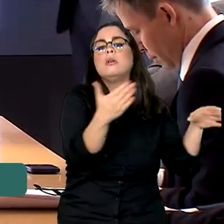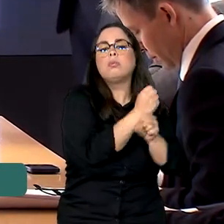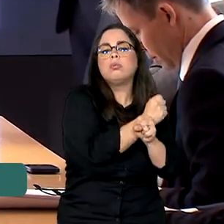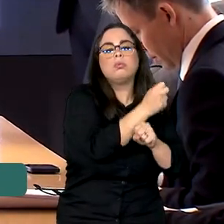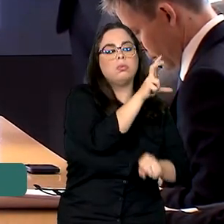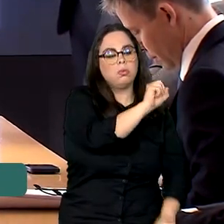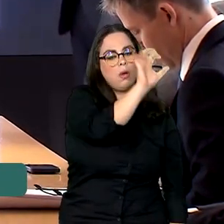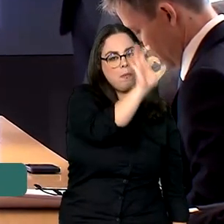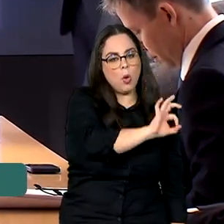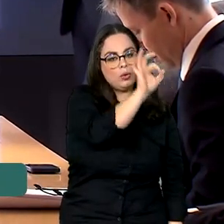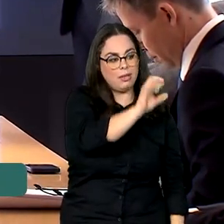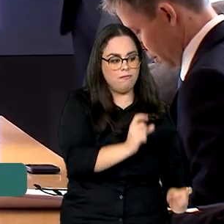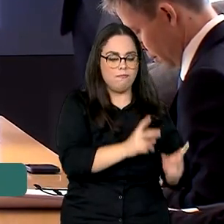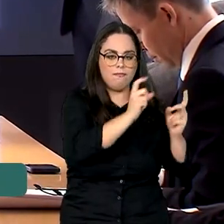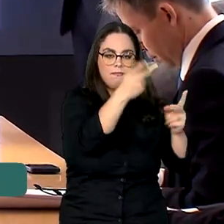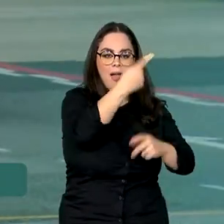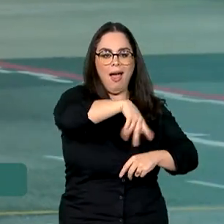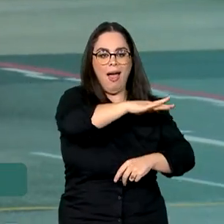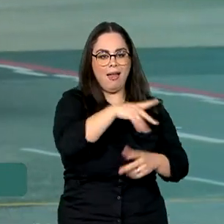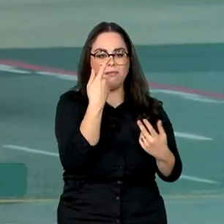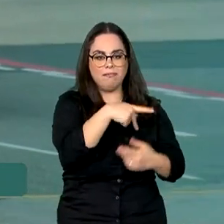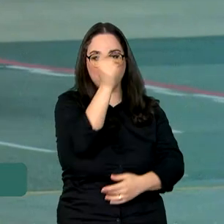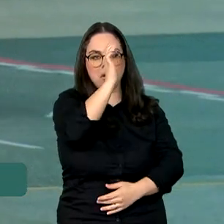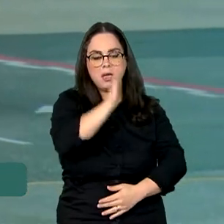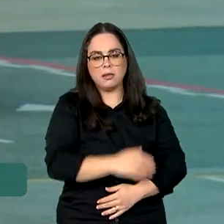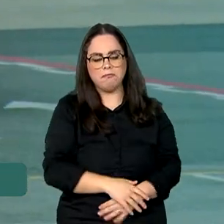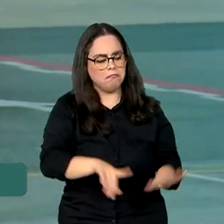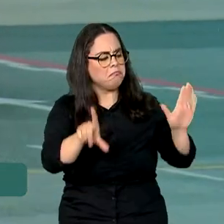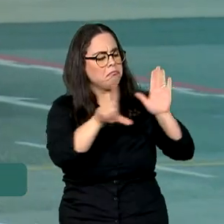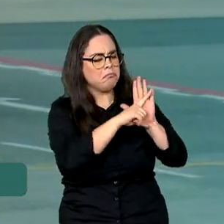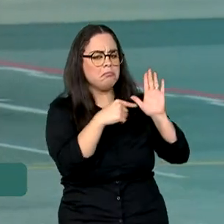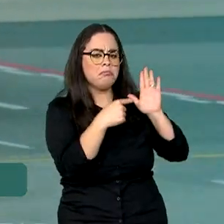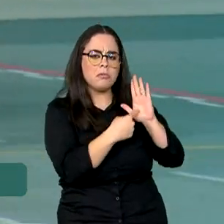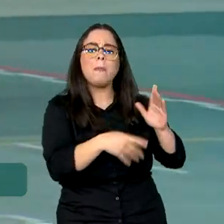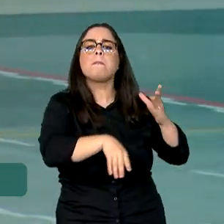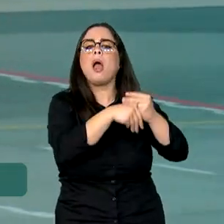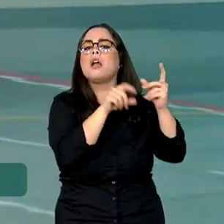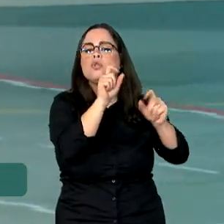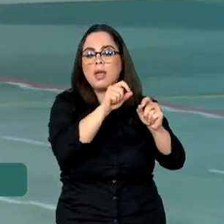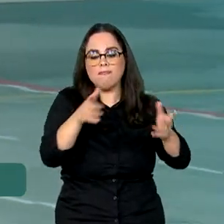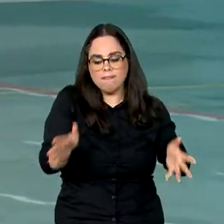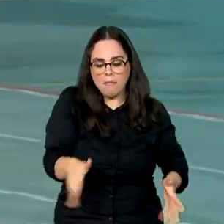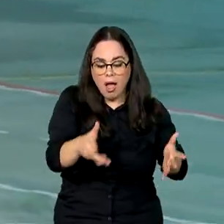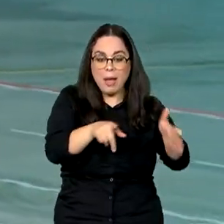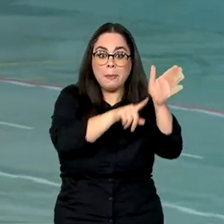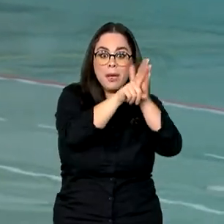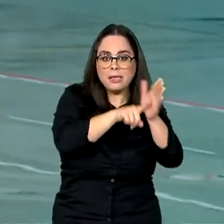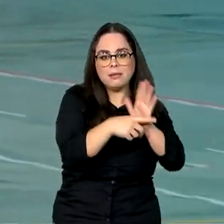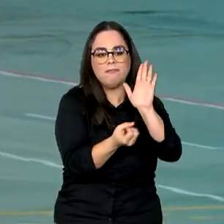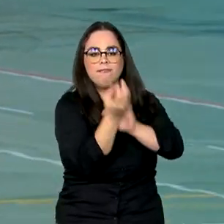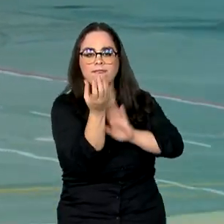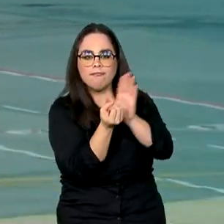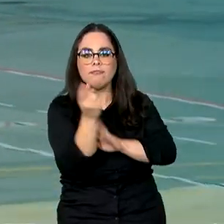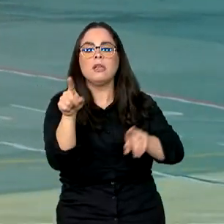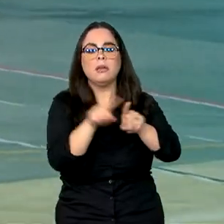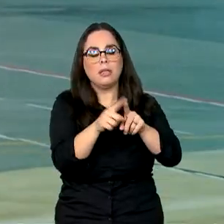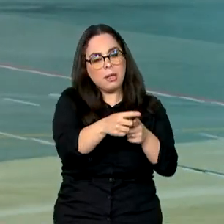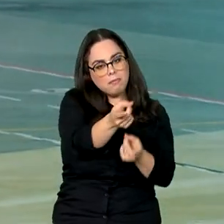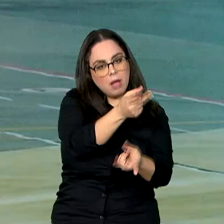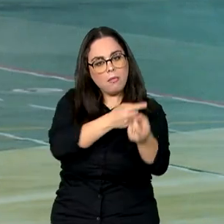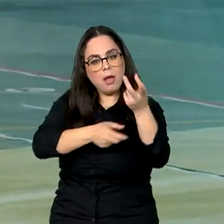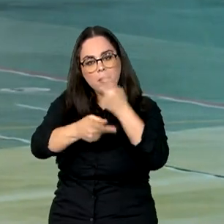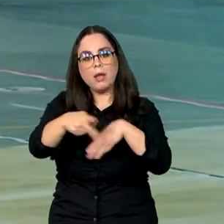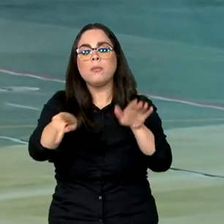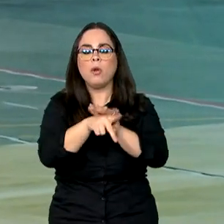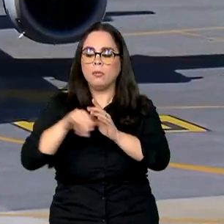% do total das vendas no nosso mercado. A nova lei também incentiva a pesquisa, produção e comércio de combustível sustentável